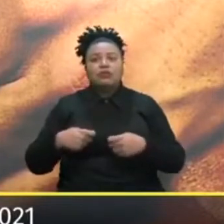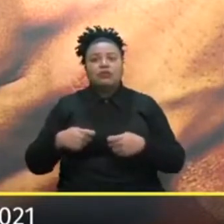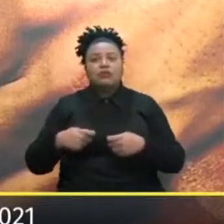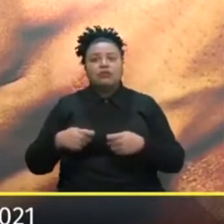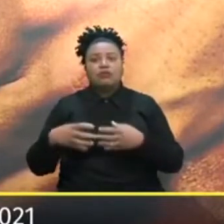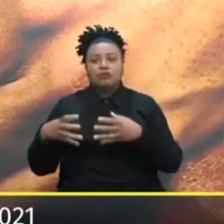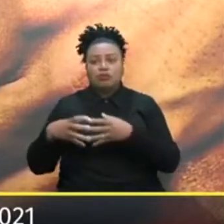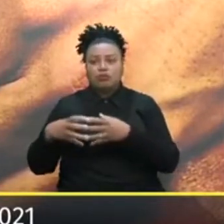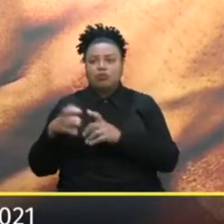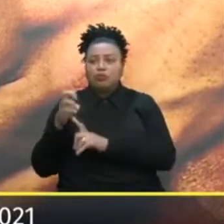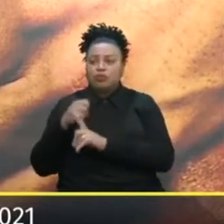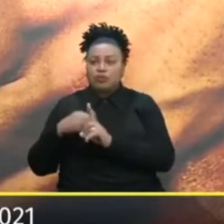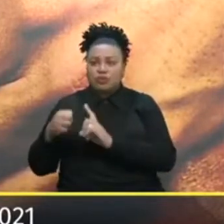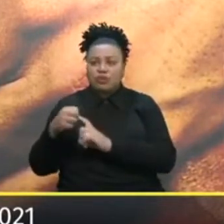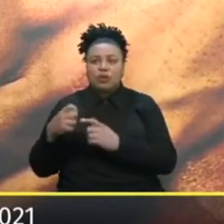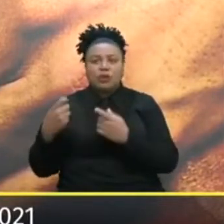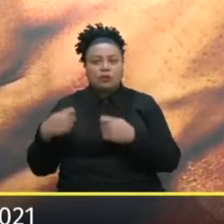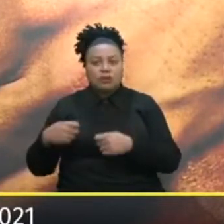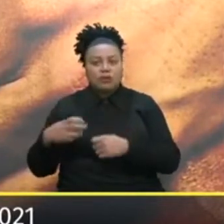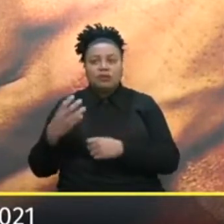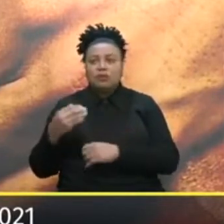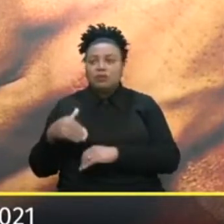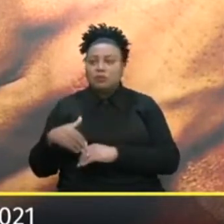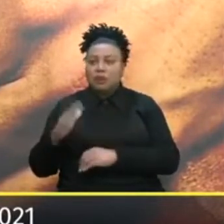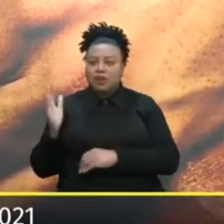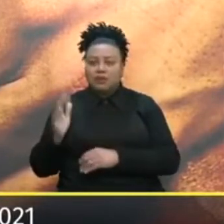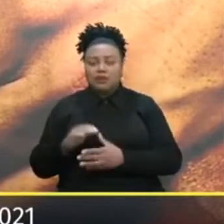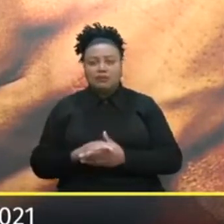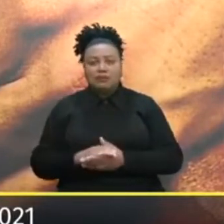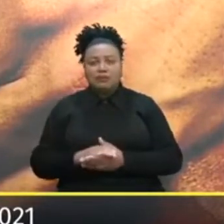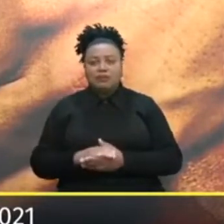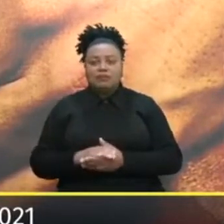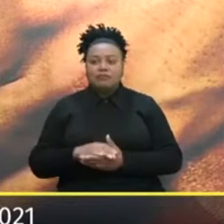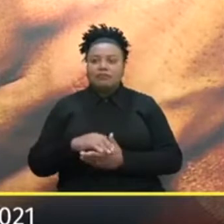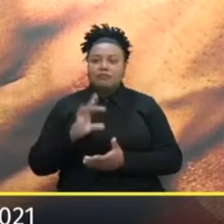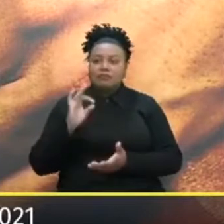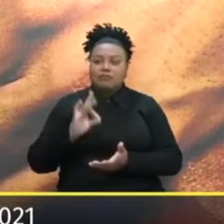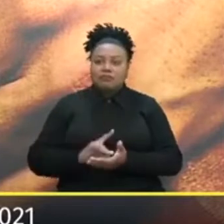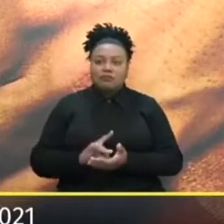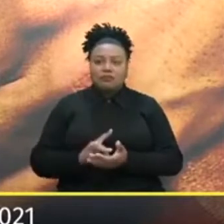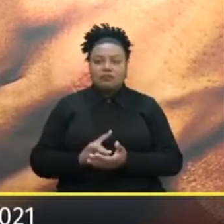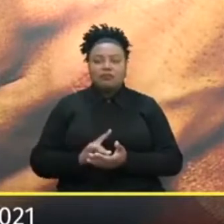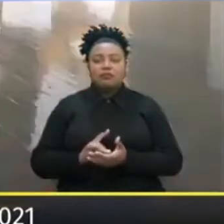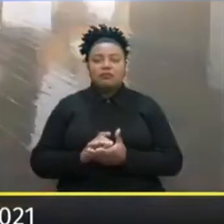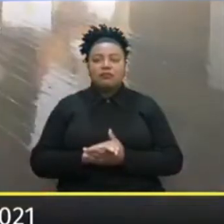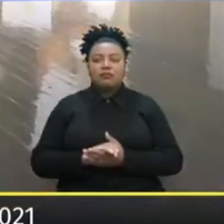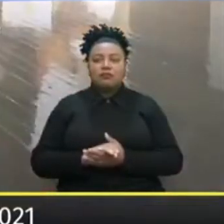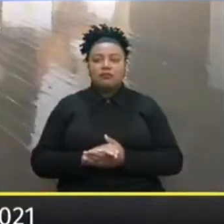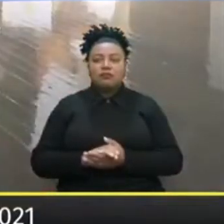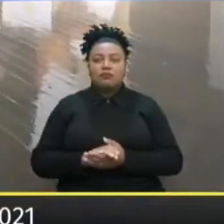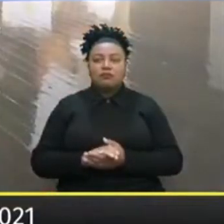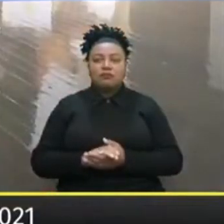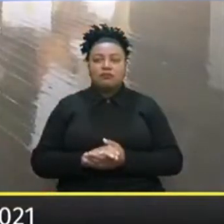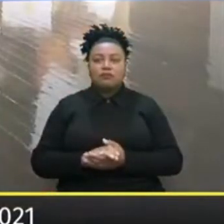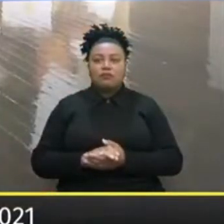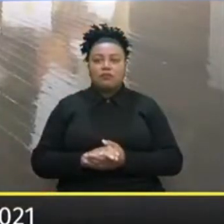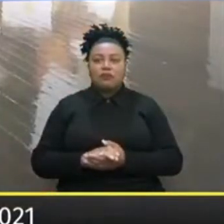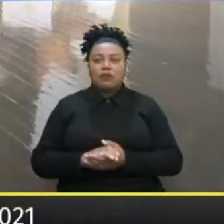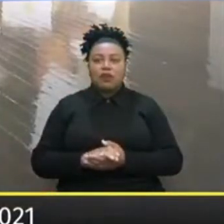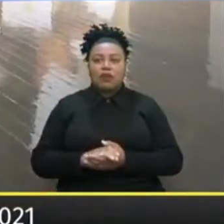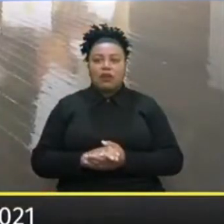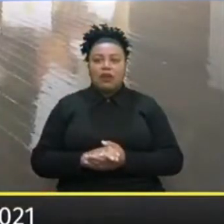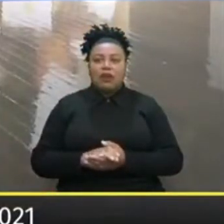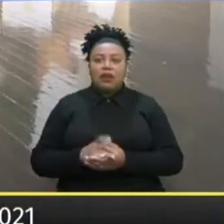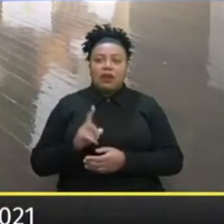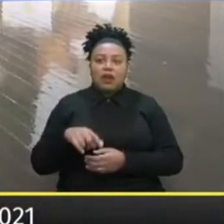parcela Da sociedade Que Que precisam Muito mais Do que a gente Então Realmente Tudo bem É É um conjunto De